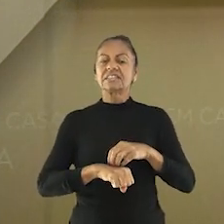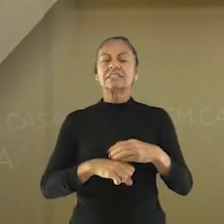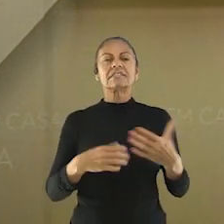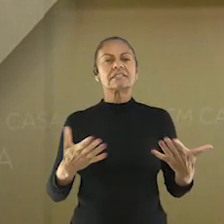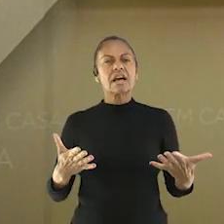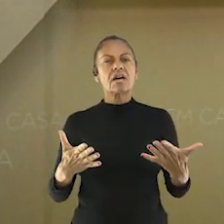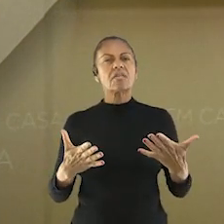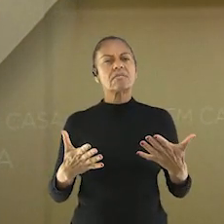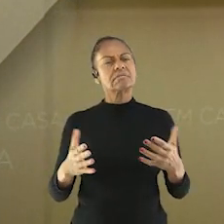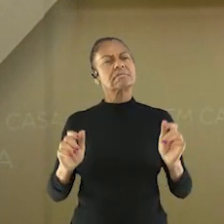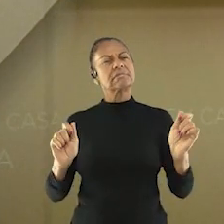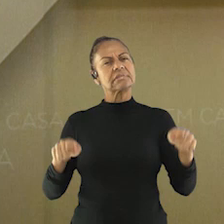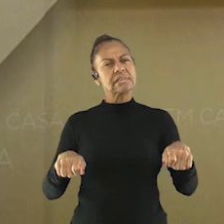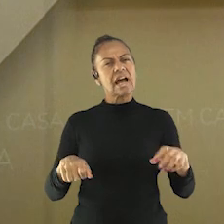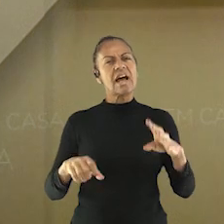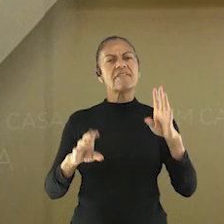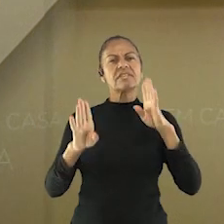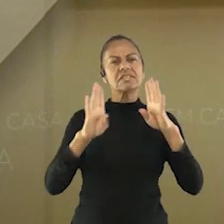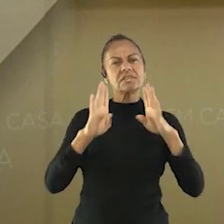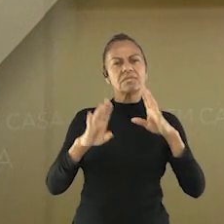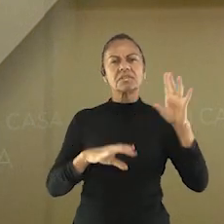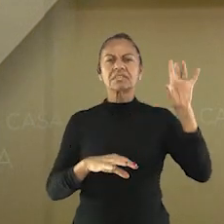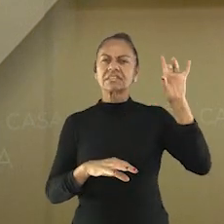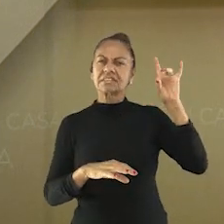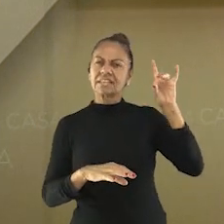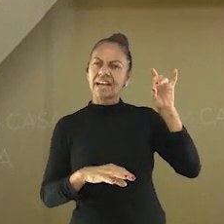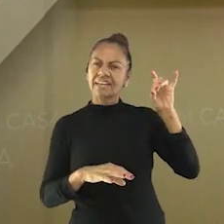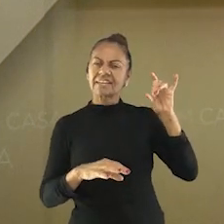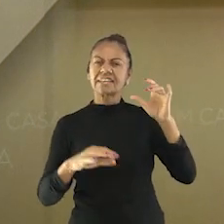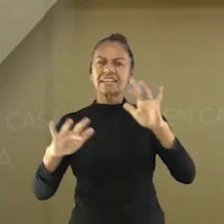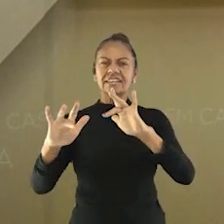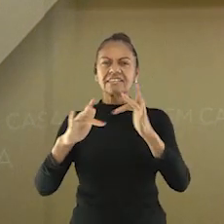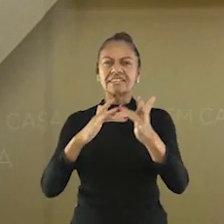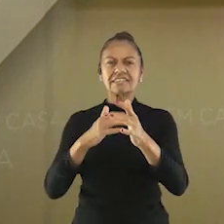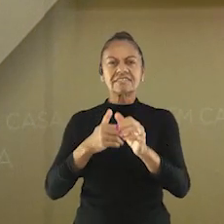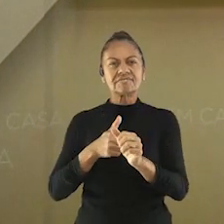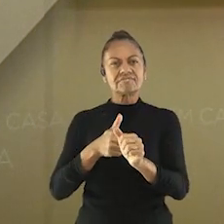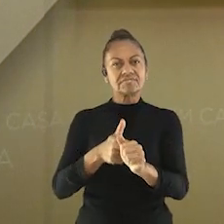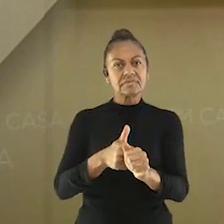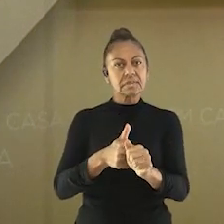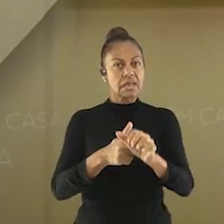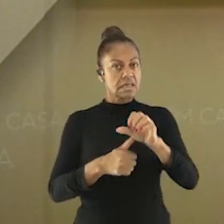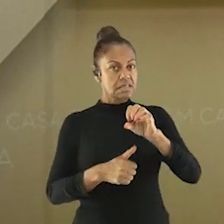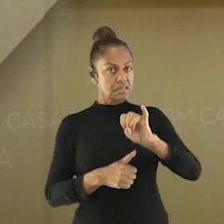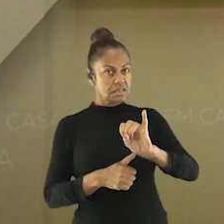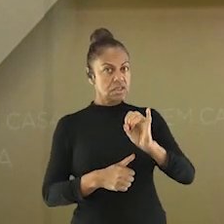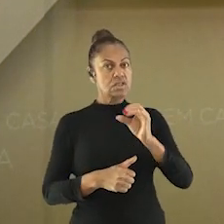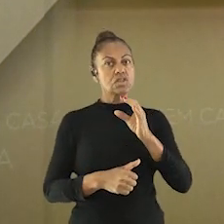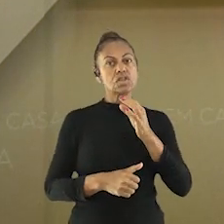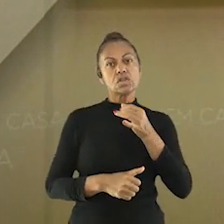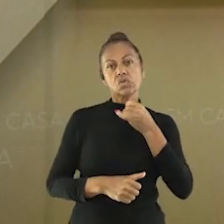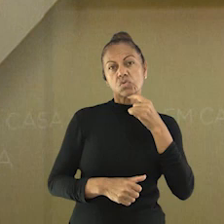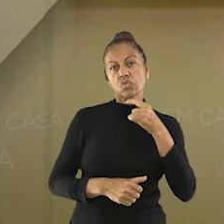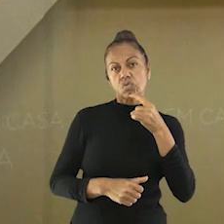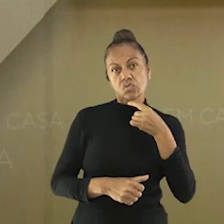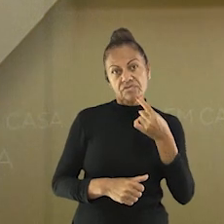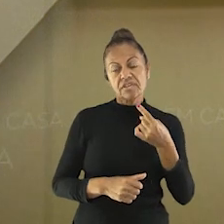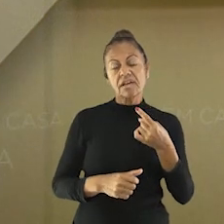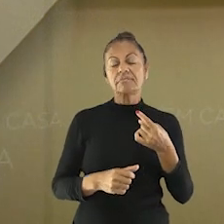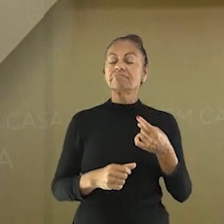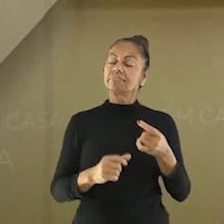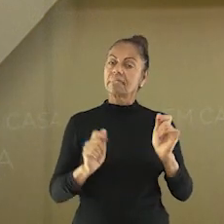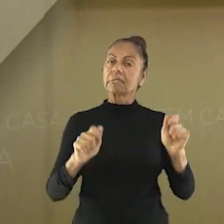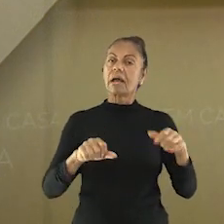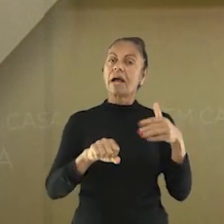acompanhar o Dever em Casa na TV nas redes sociais? Siga o nosso Facebook e Instagram. Envie dúvidas e atividades por WhatsApp. Além disso, visite nosso